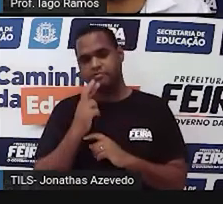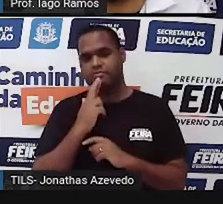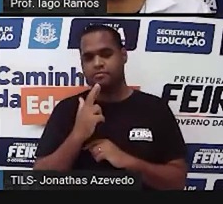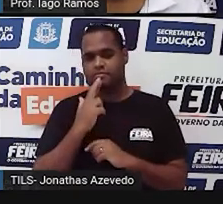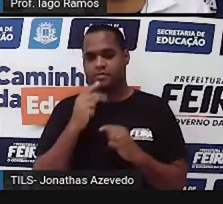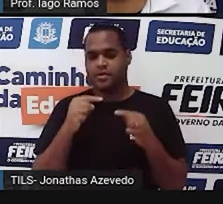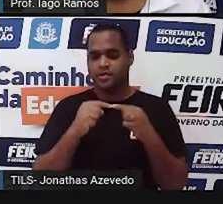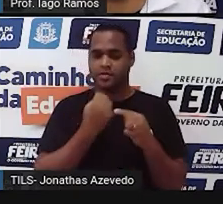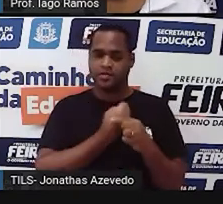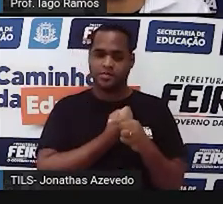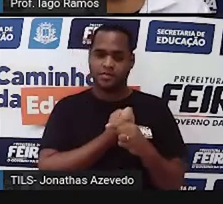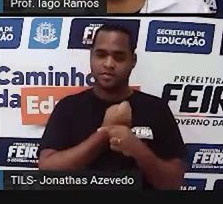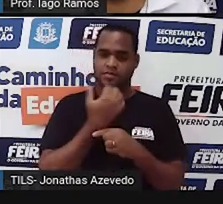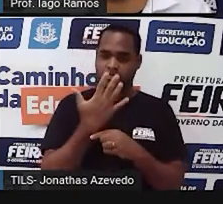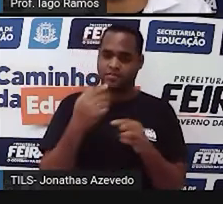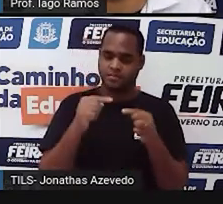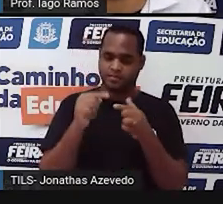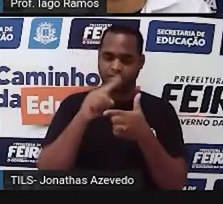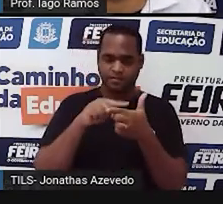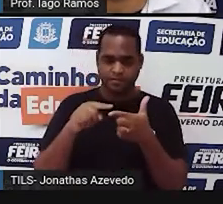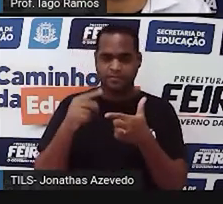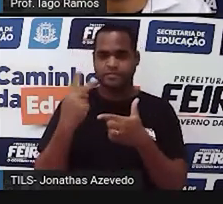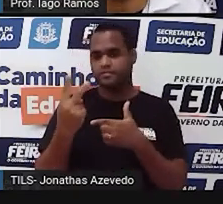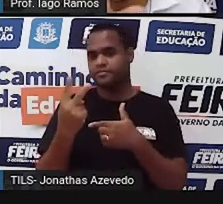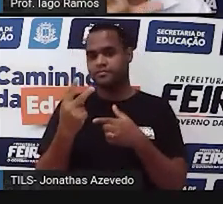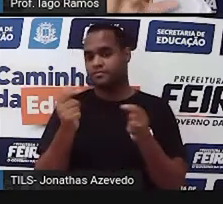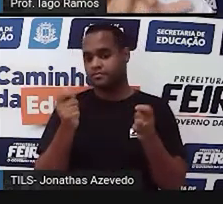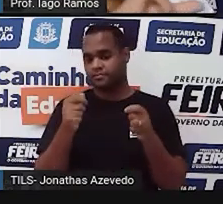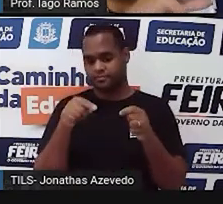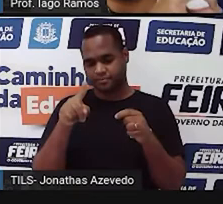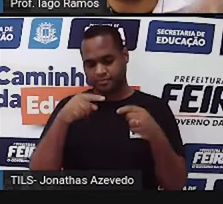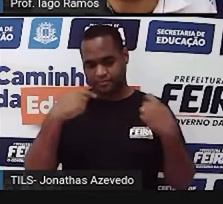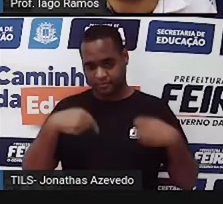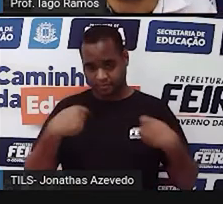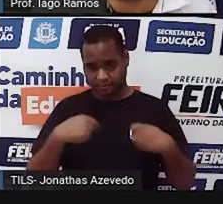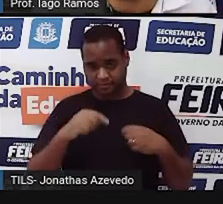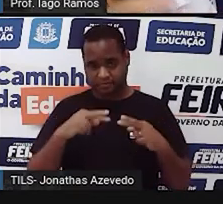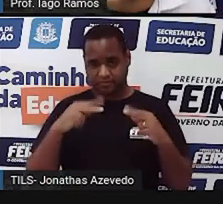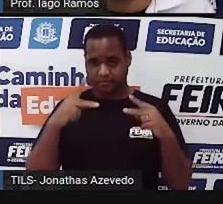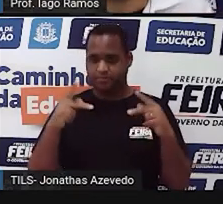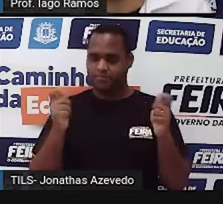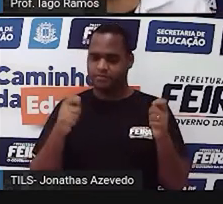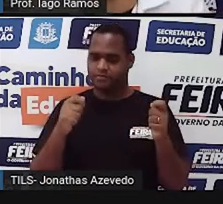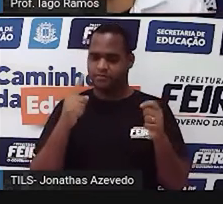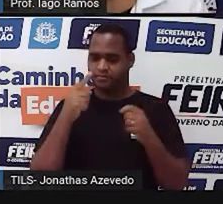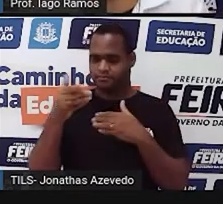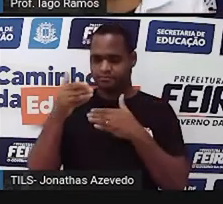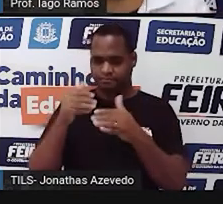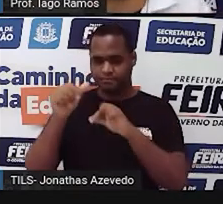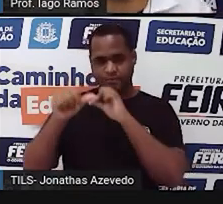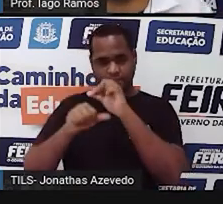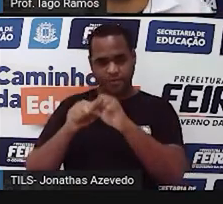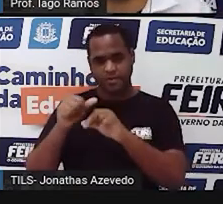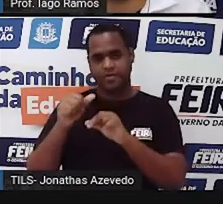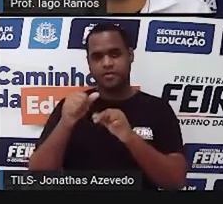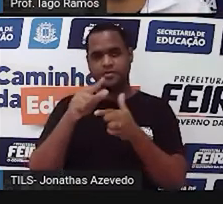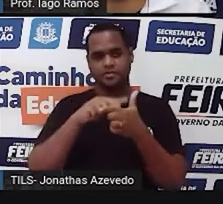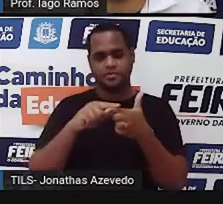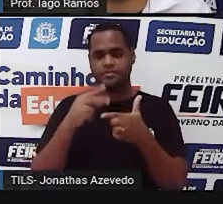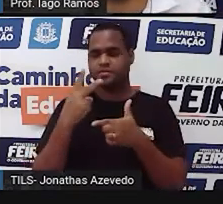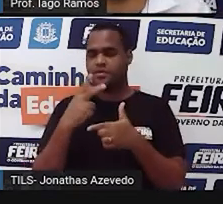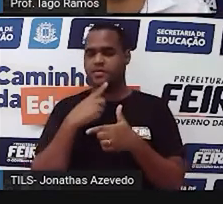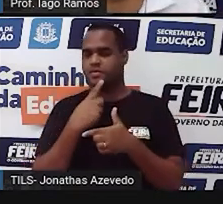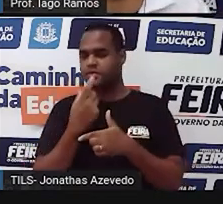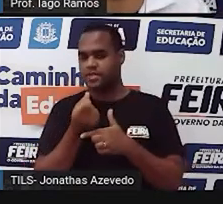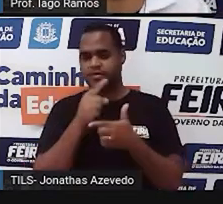Esse 4 divide por 2, né? Porque você tá precisando do dobro. O inverso é dividir por 2. 16